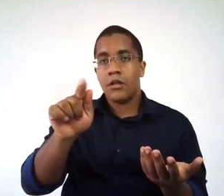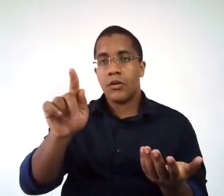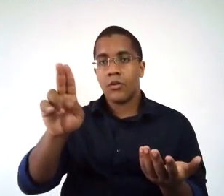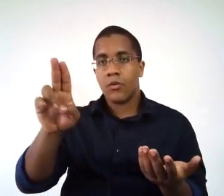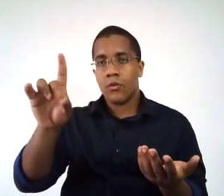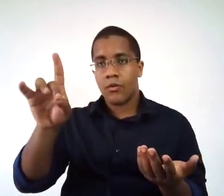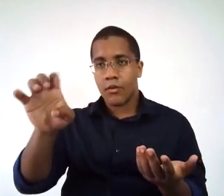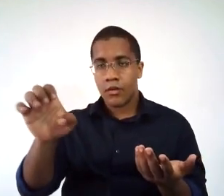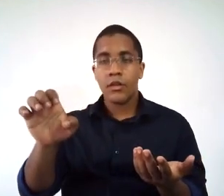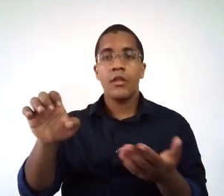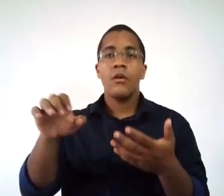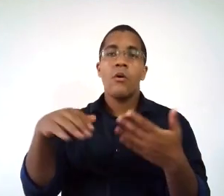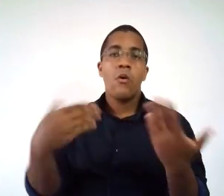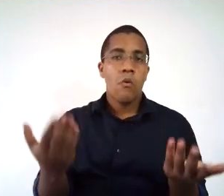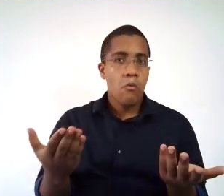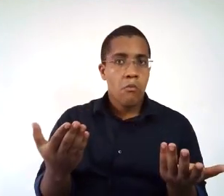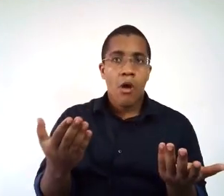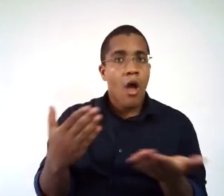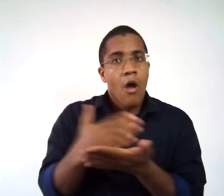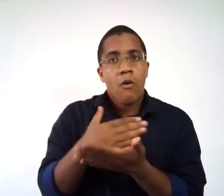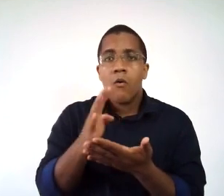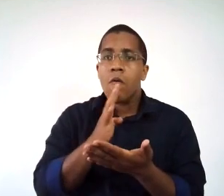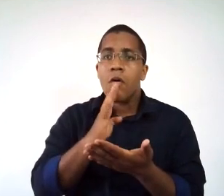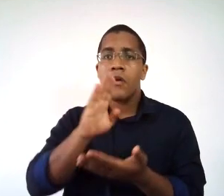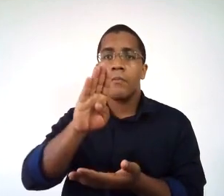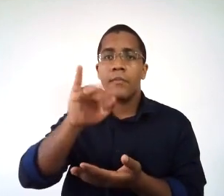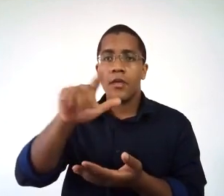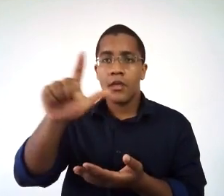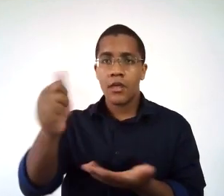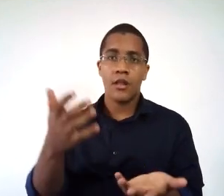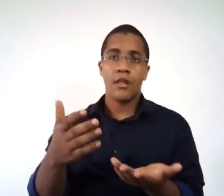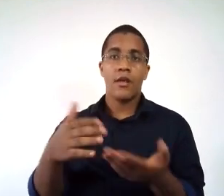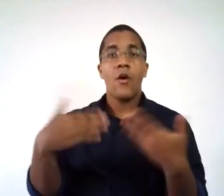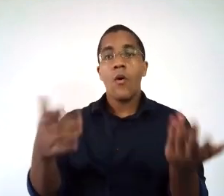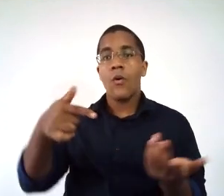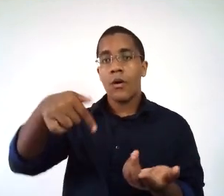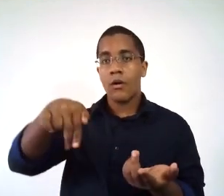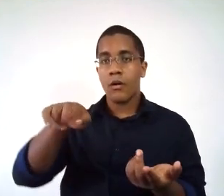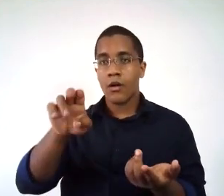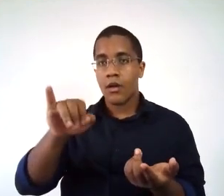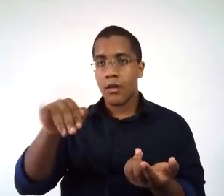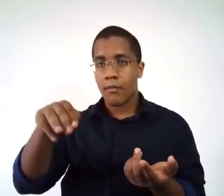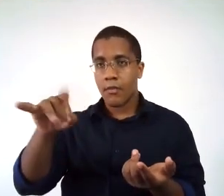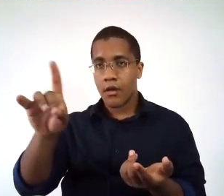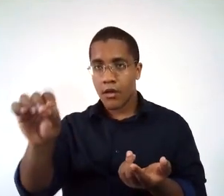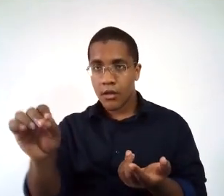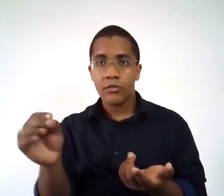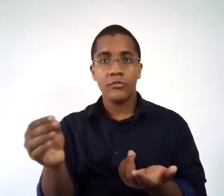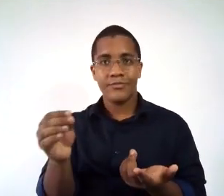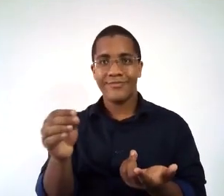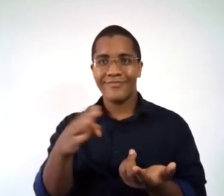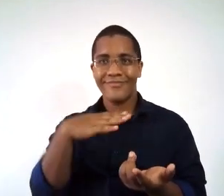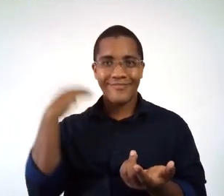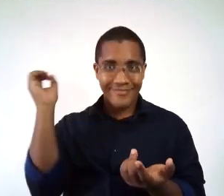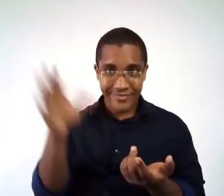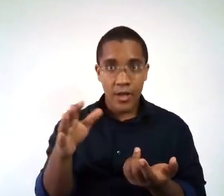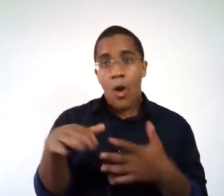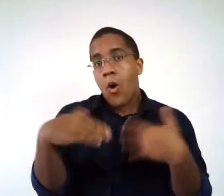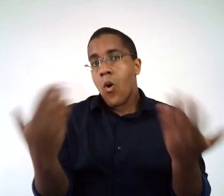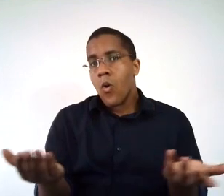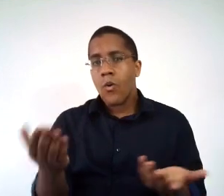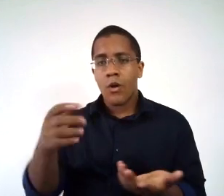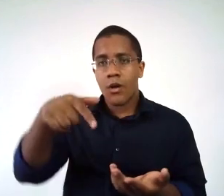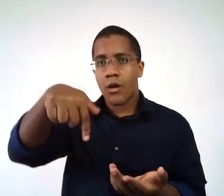a pelota, o queimado ou a queimada. E mesmo assim, não só trocando o nome em alguns